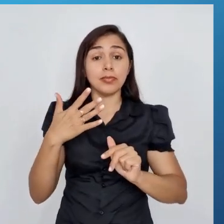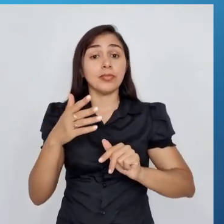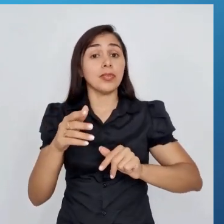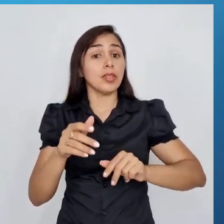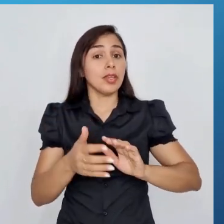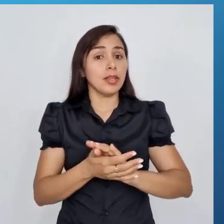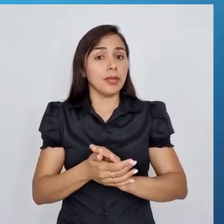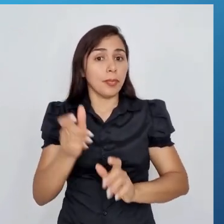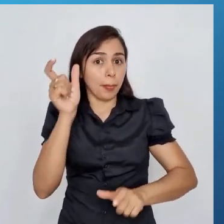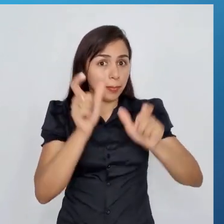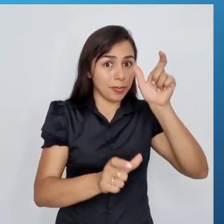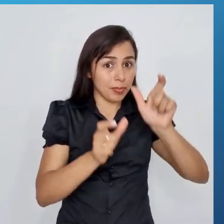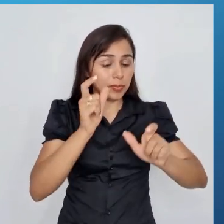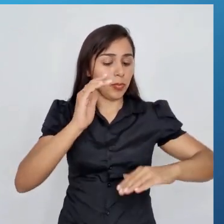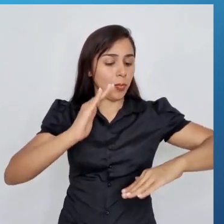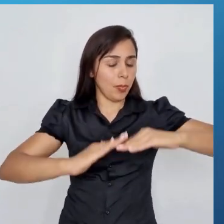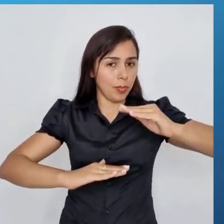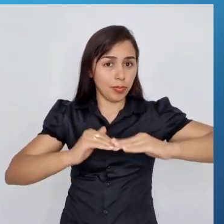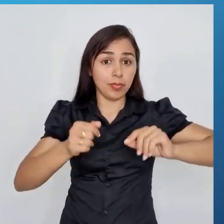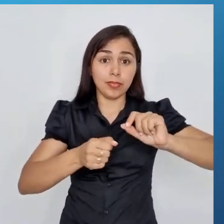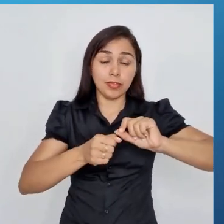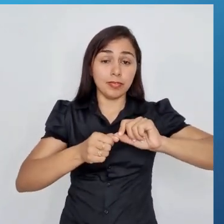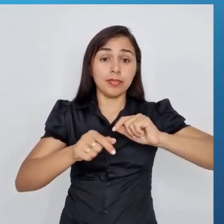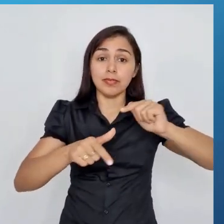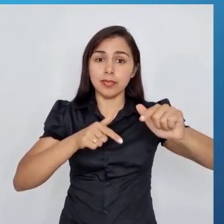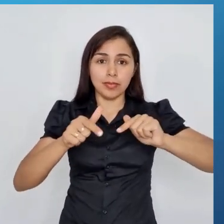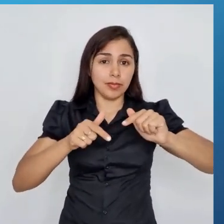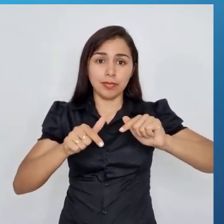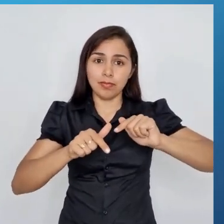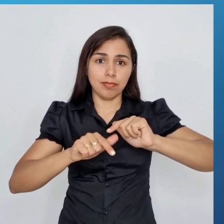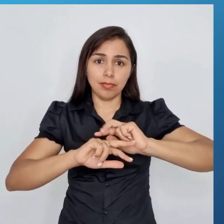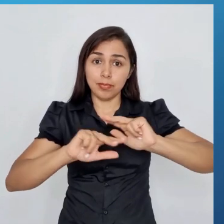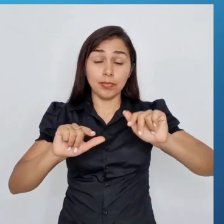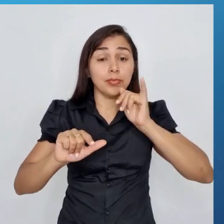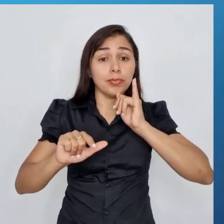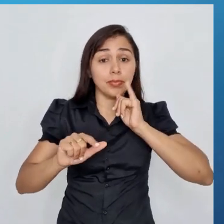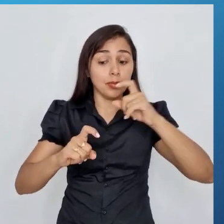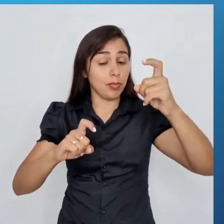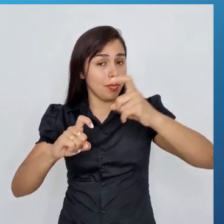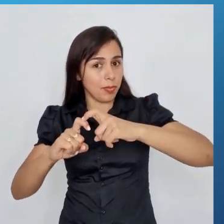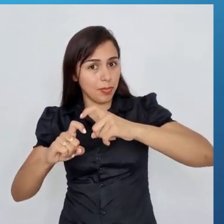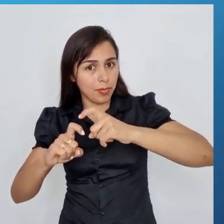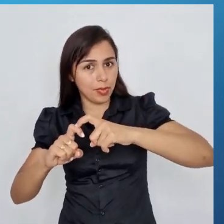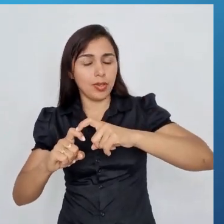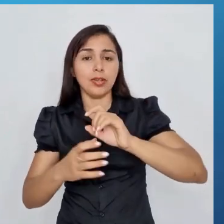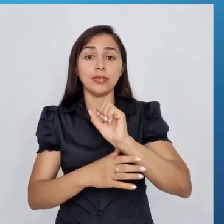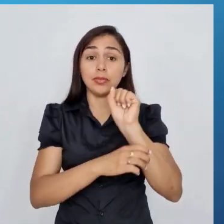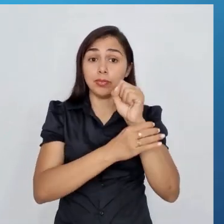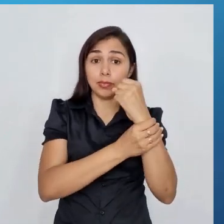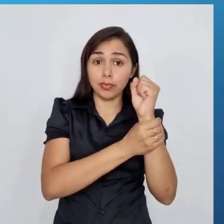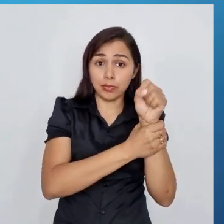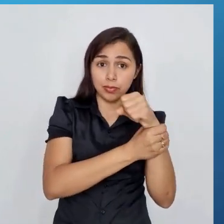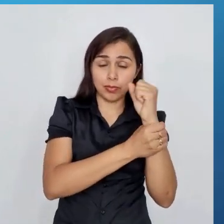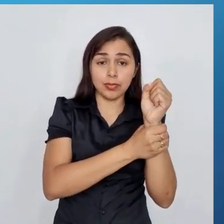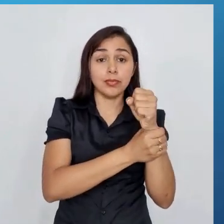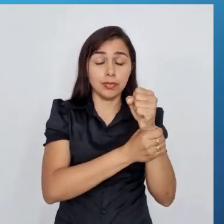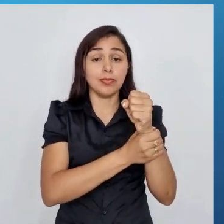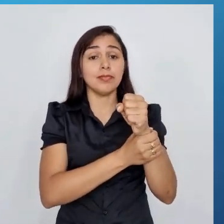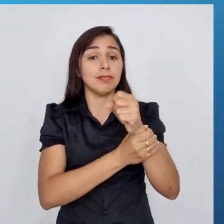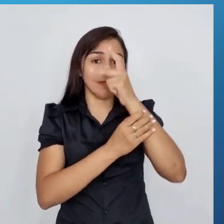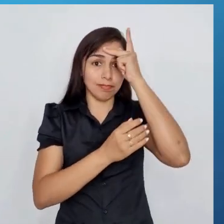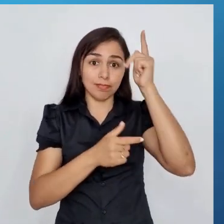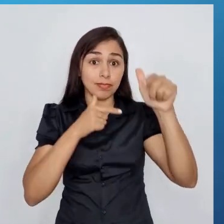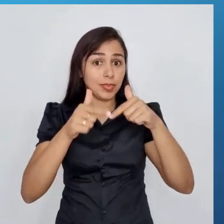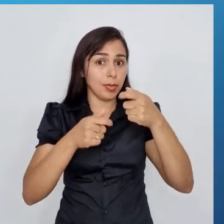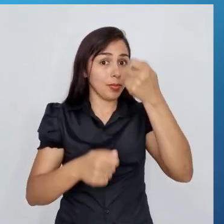desenvolvem essa atividade econômica. Os médicos, os fisioterapeutas, os cabereleiros, tá?